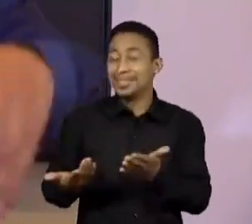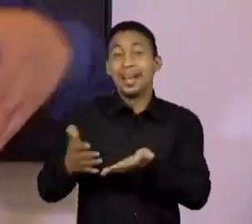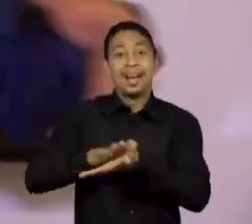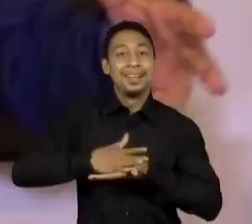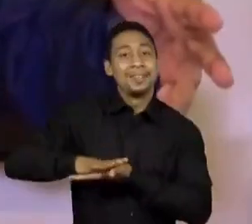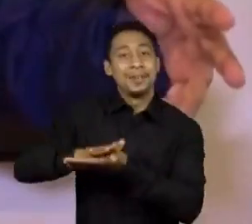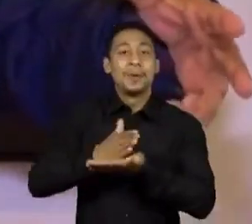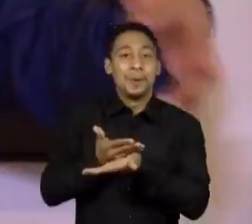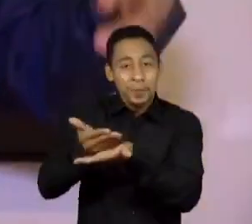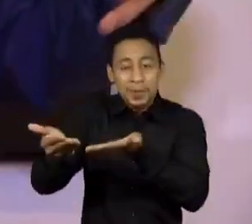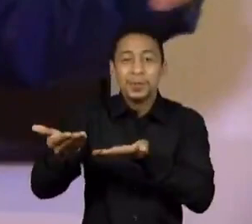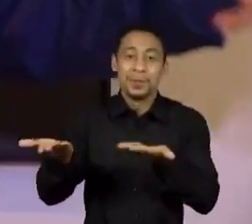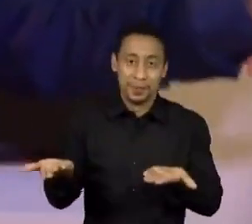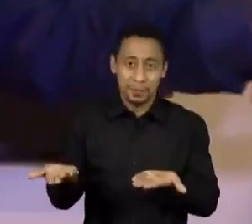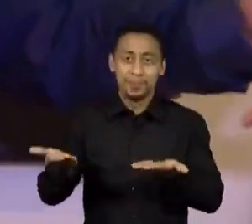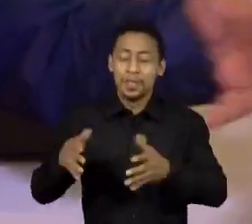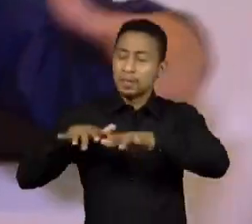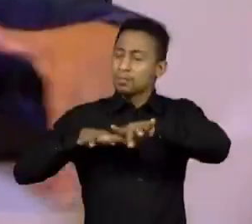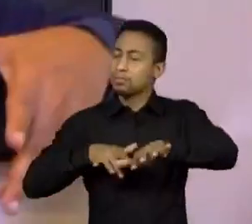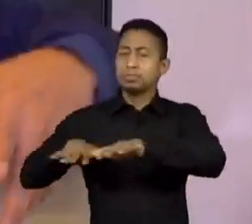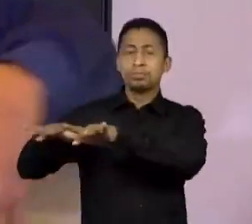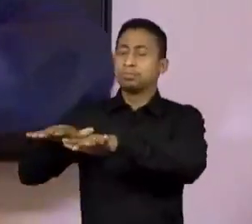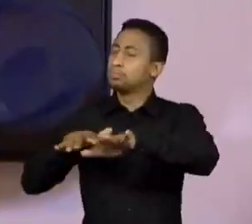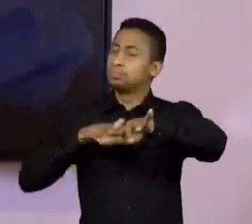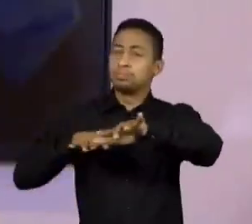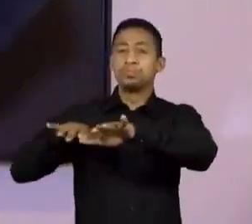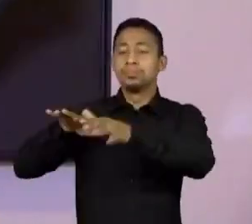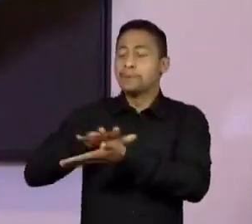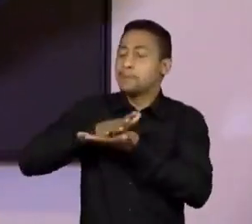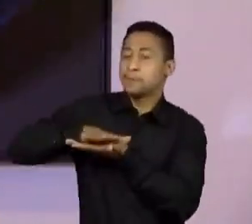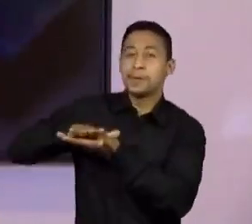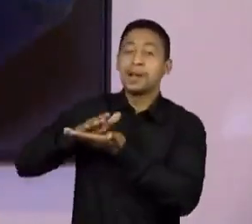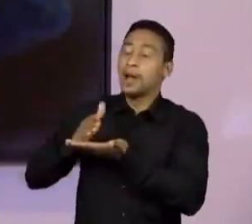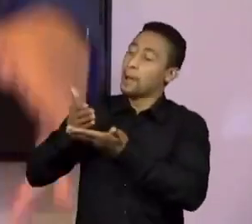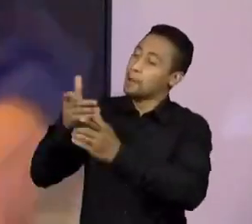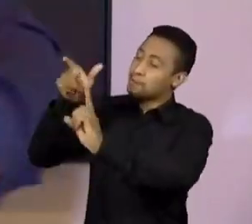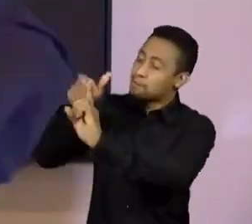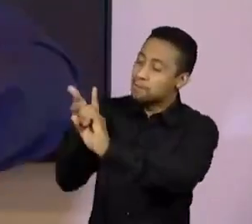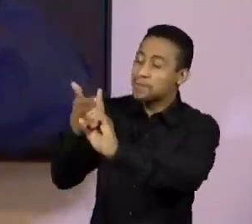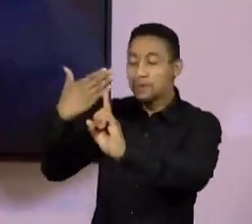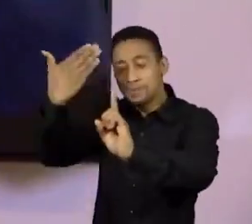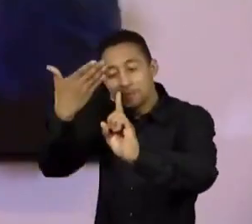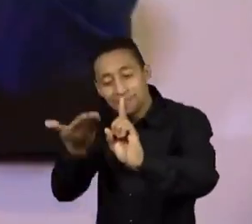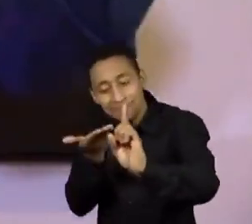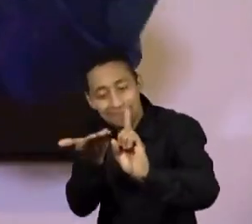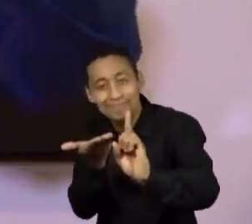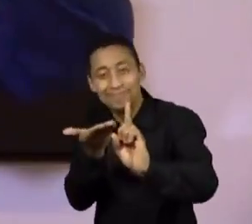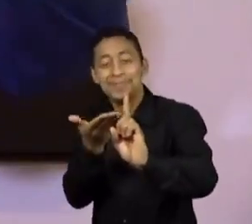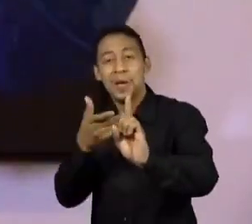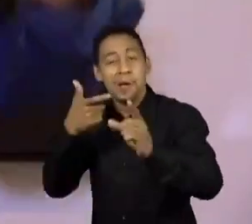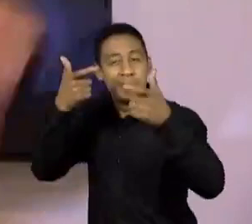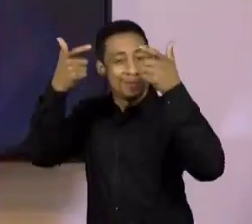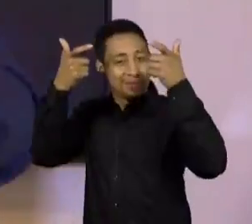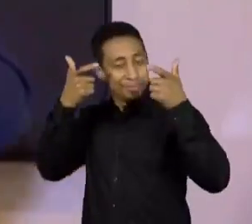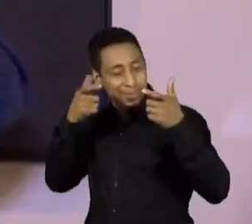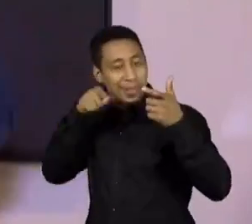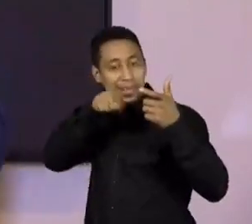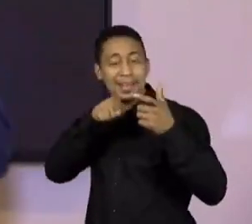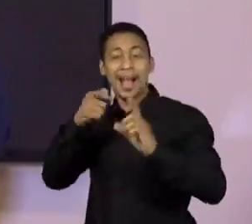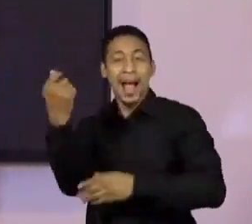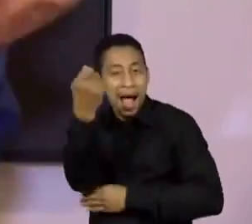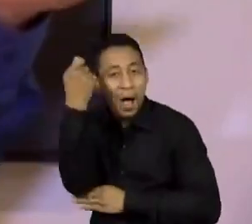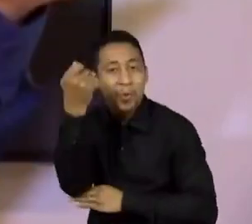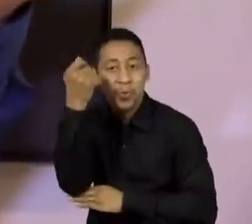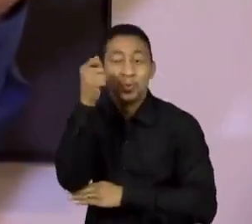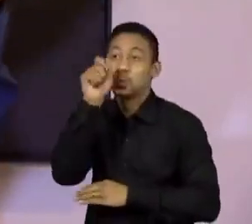começavam... a nossa escola... tem a honra de apresentar... esse enredo... sobre esse estado maravilhoso... cheio de encantos... eu